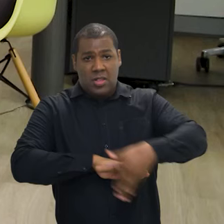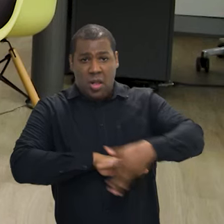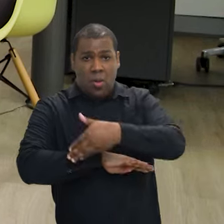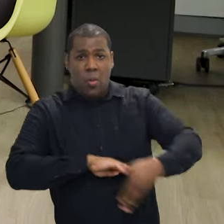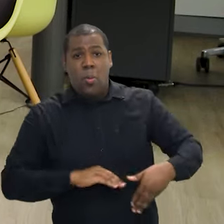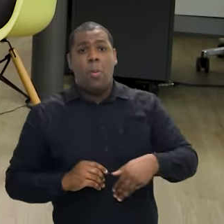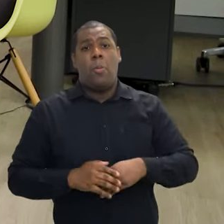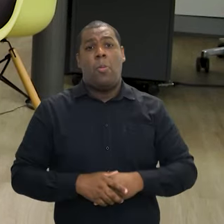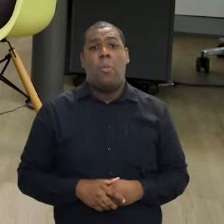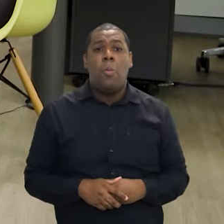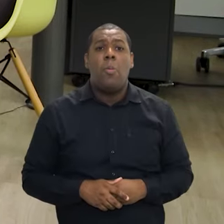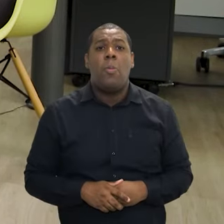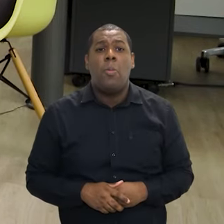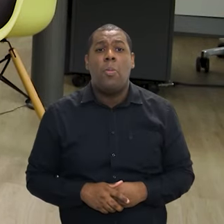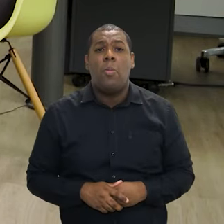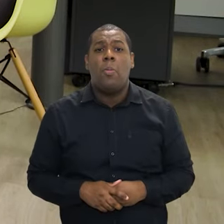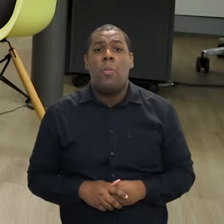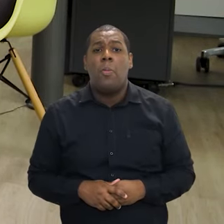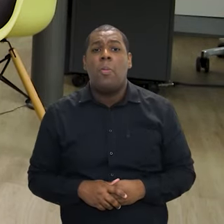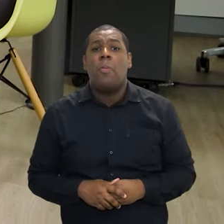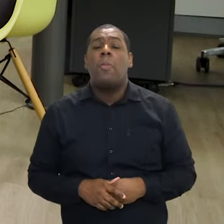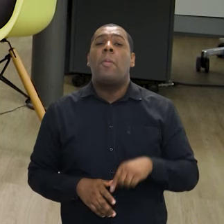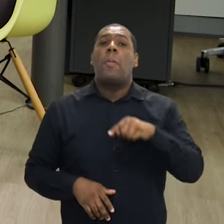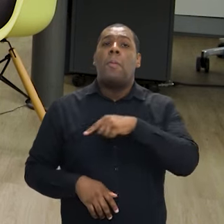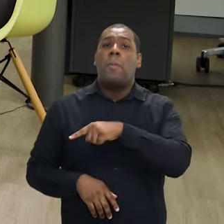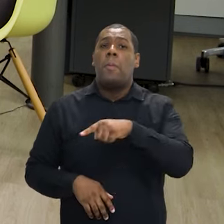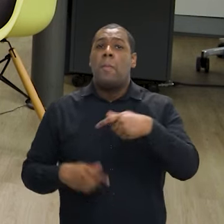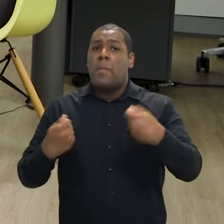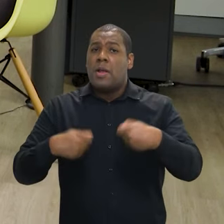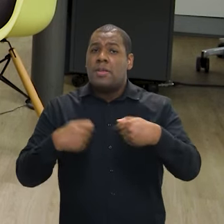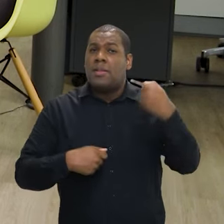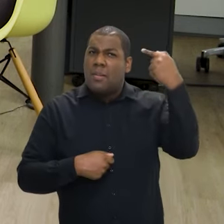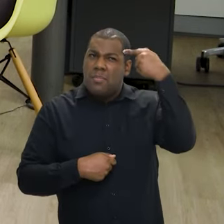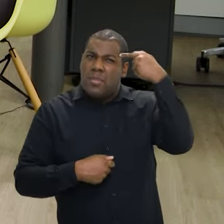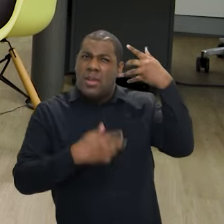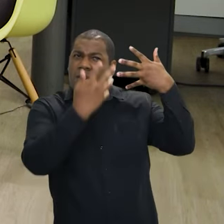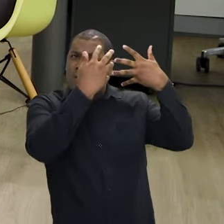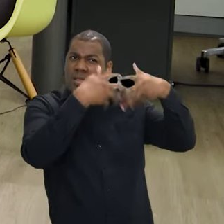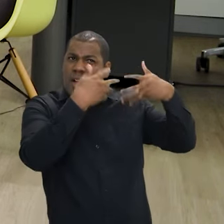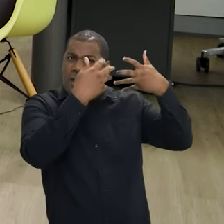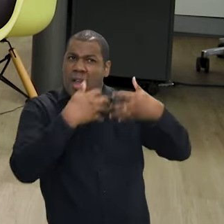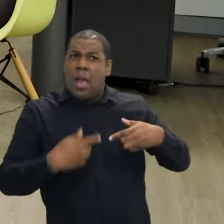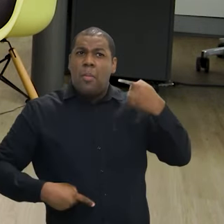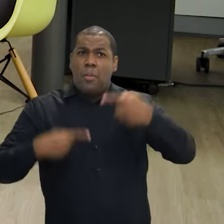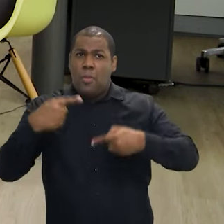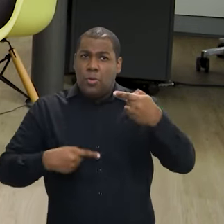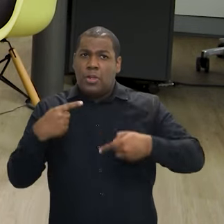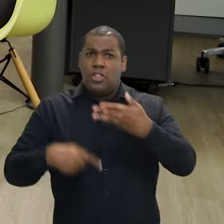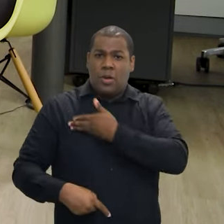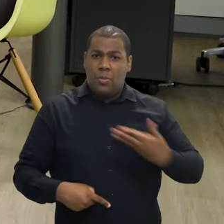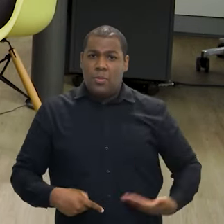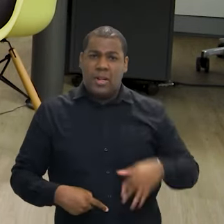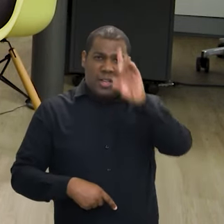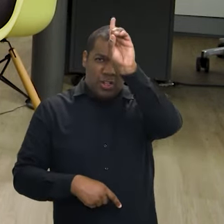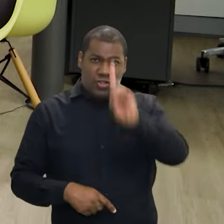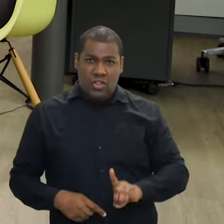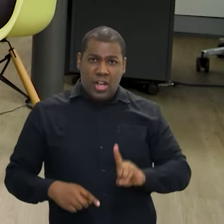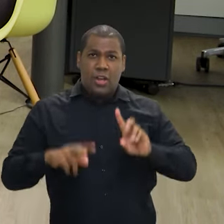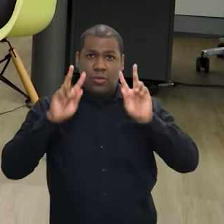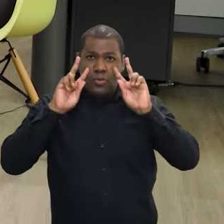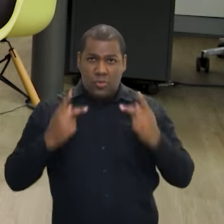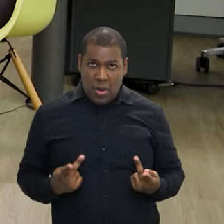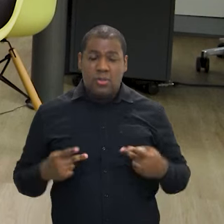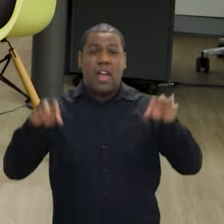diretamente pelo ministério. Então, nós precisamos pensar políticas de direitos humanos como esse grande guarda-chuva do Estado brasileiro.